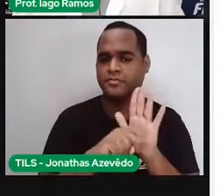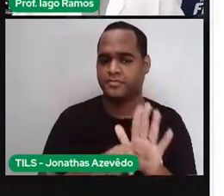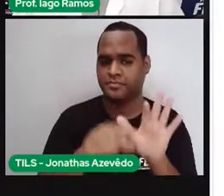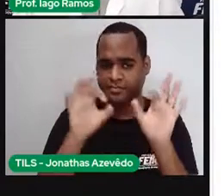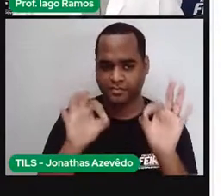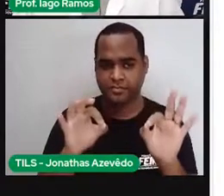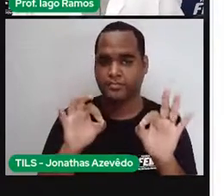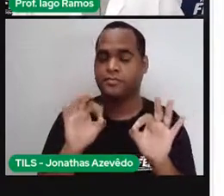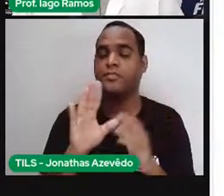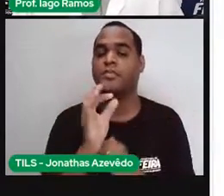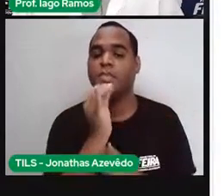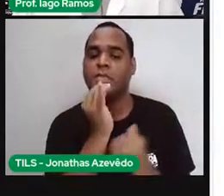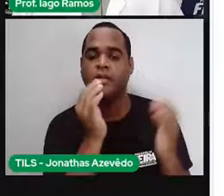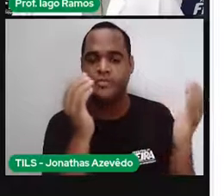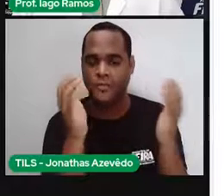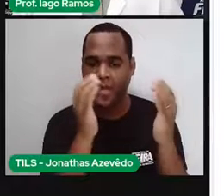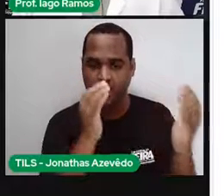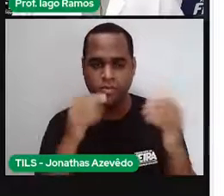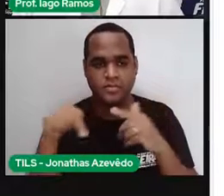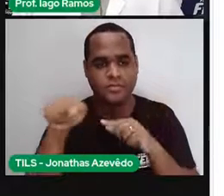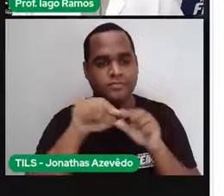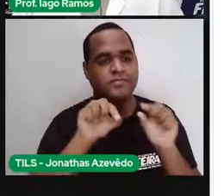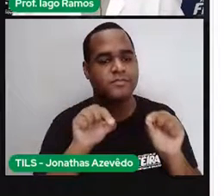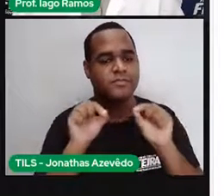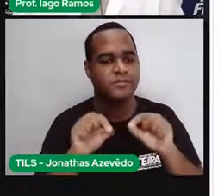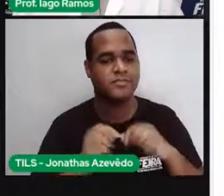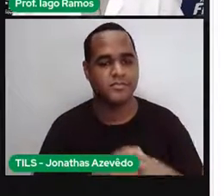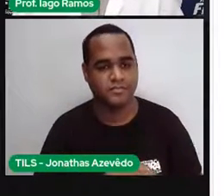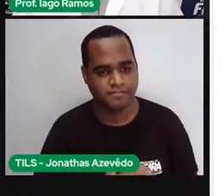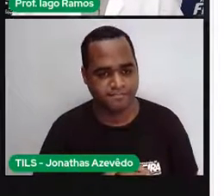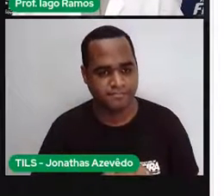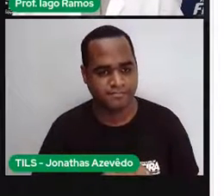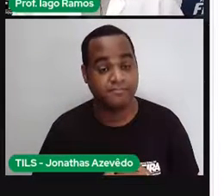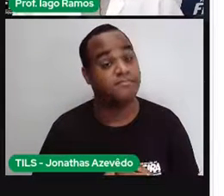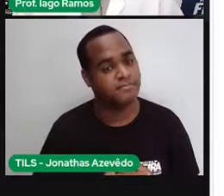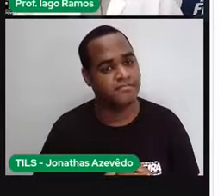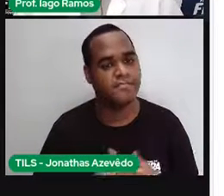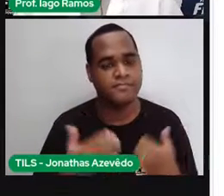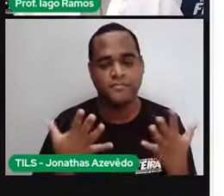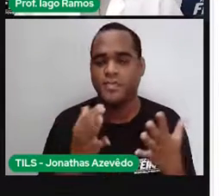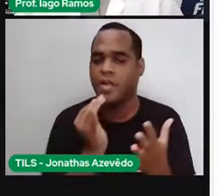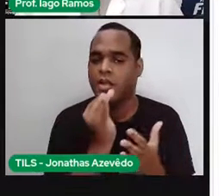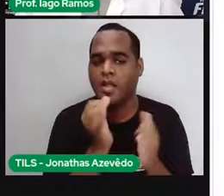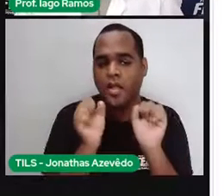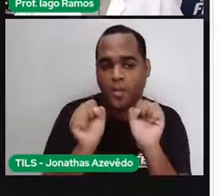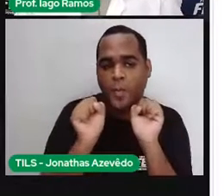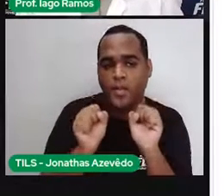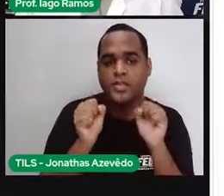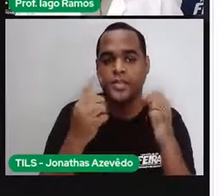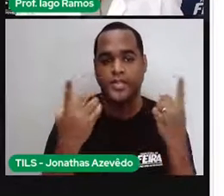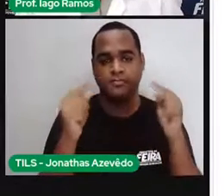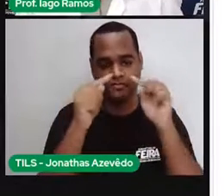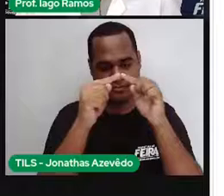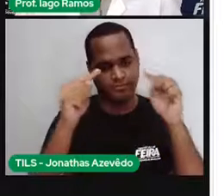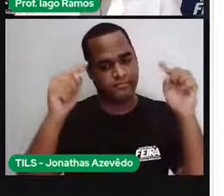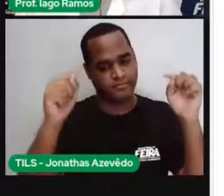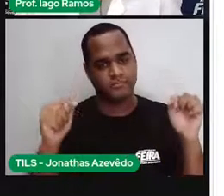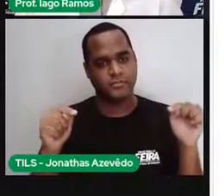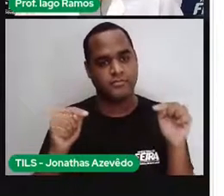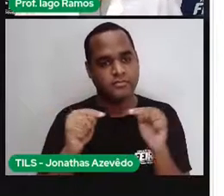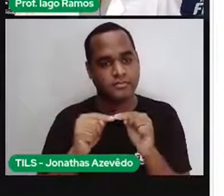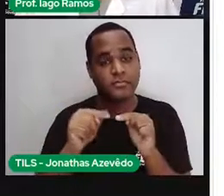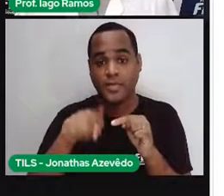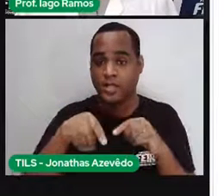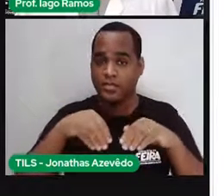Vamos ilustrar o seguinte aqui, ó. Digamos que esse retângulo que está construído aqui seja o